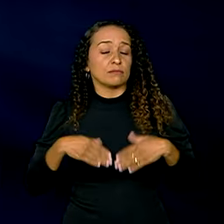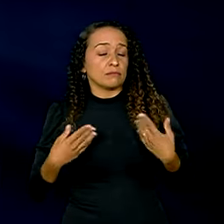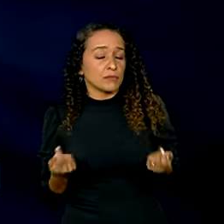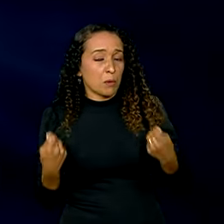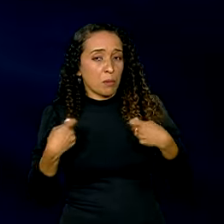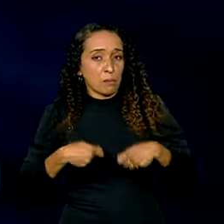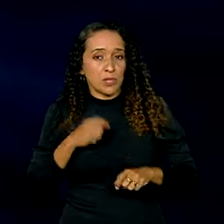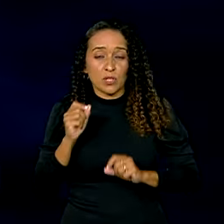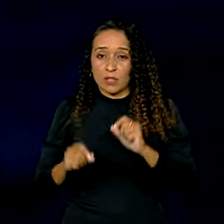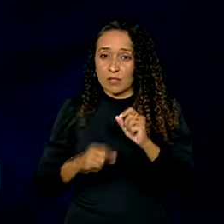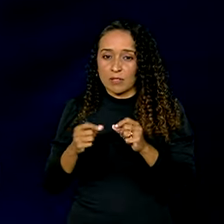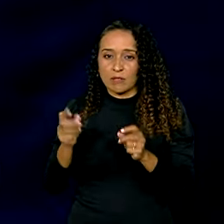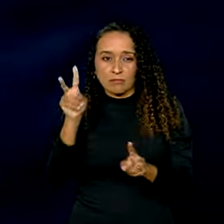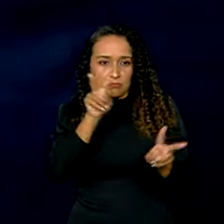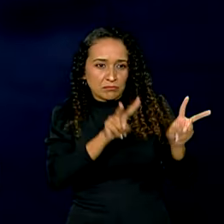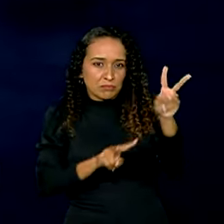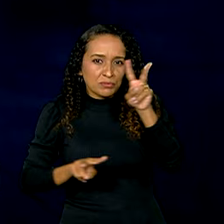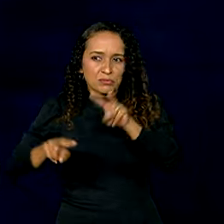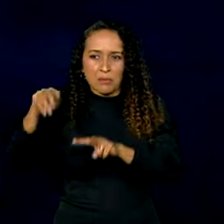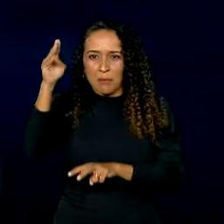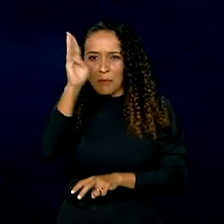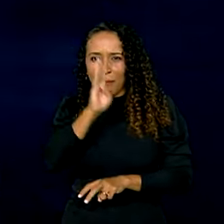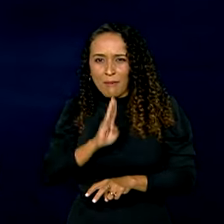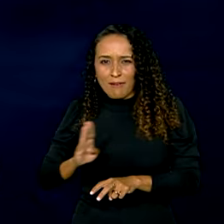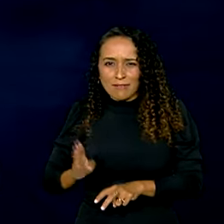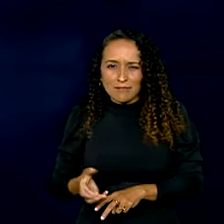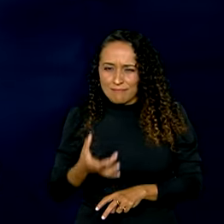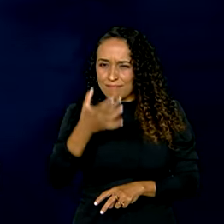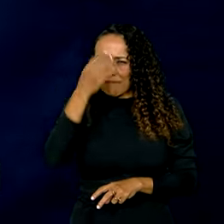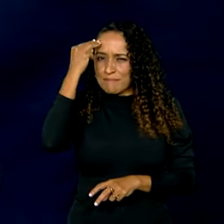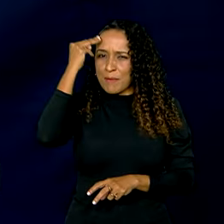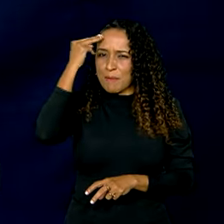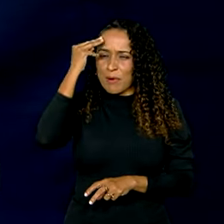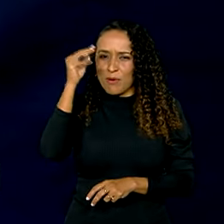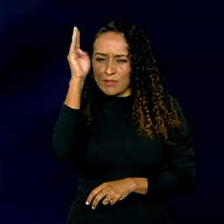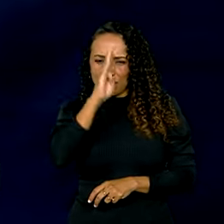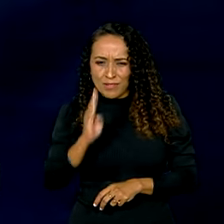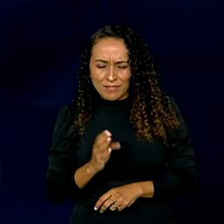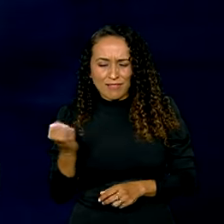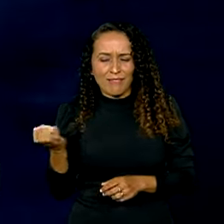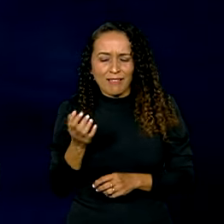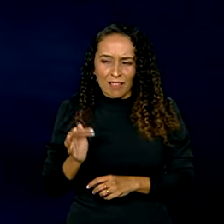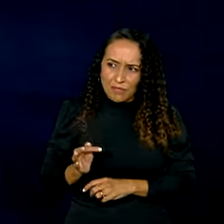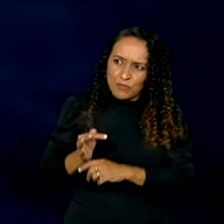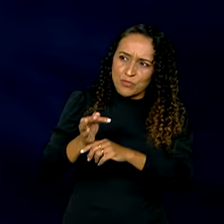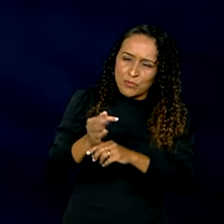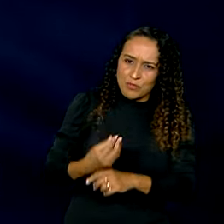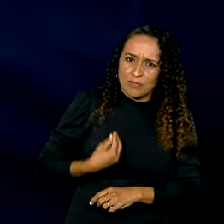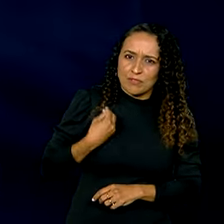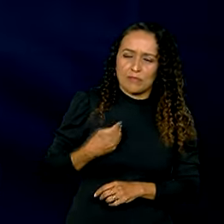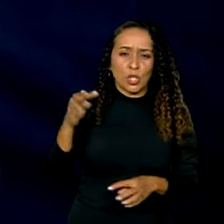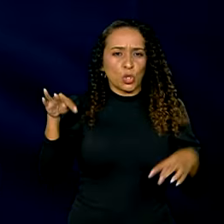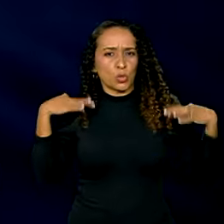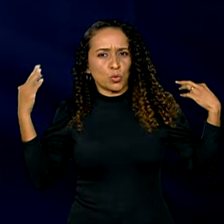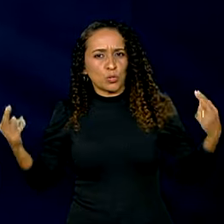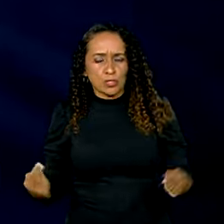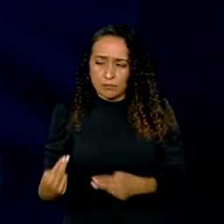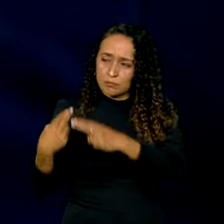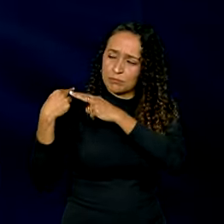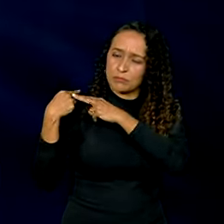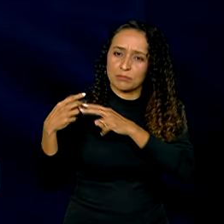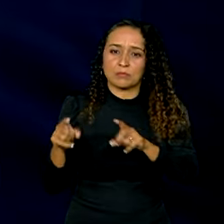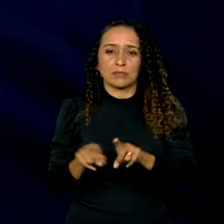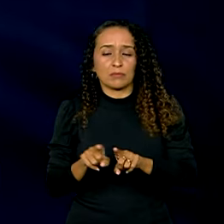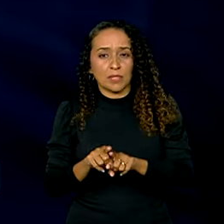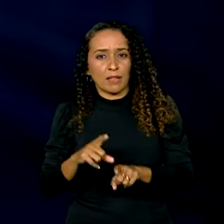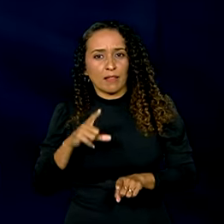precisa olhar para esse Brasil com o olhar da sua memória, com o olhar do Brasil que a gente quer viver, de um turismo que seja responsável. Nós